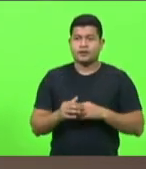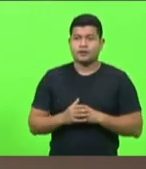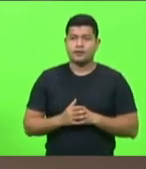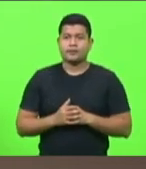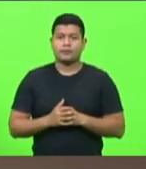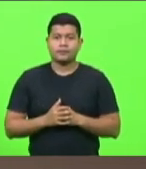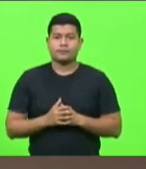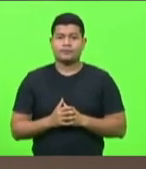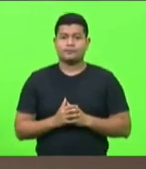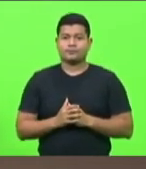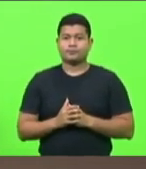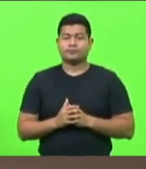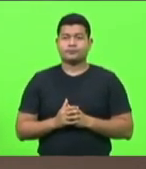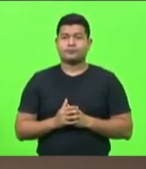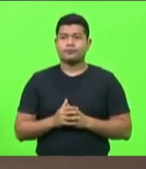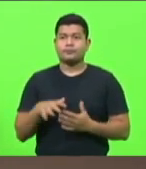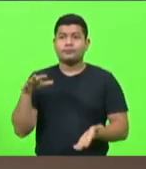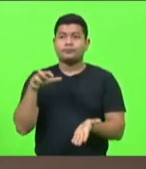Inscrito...